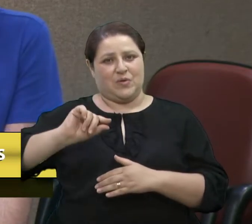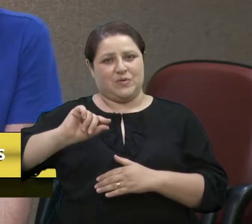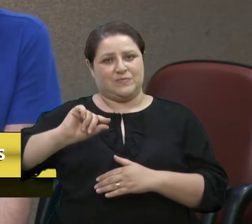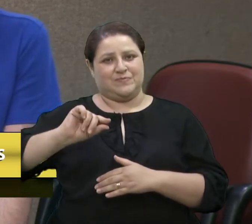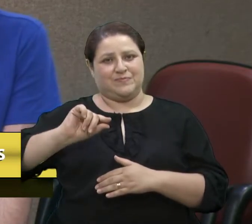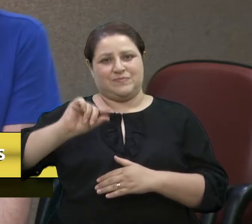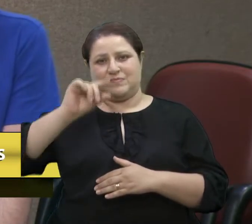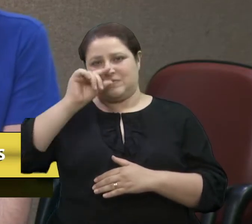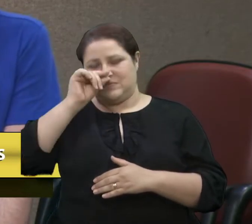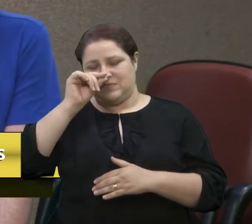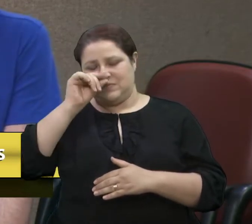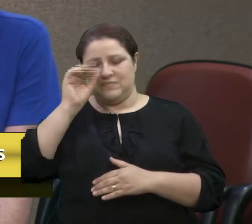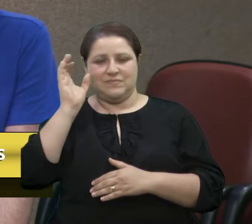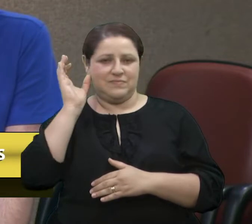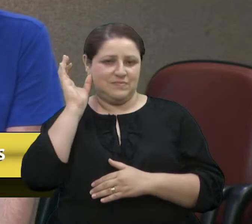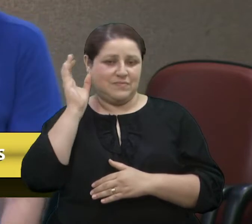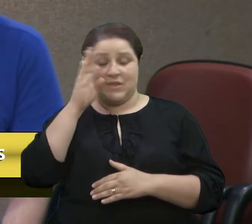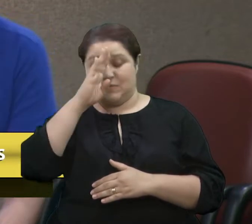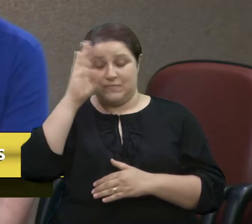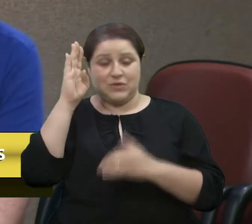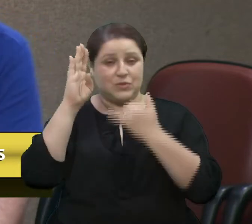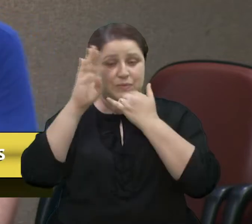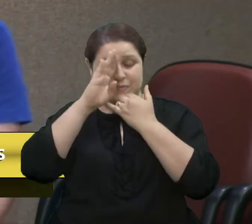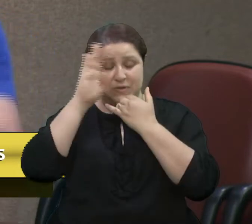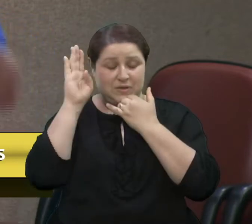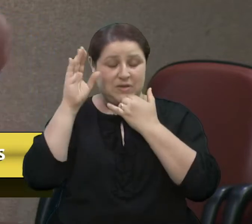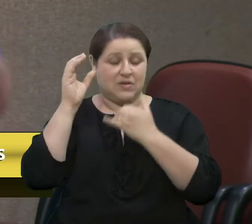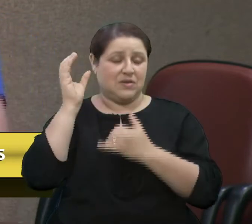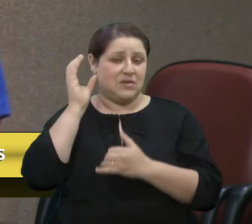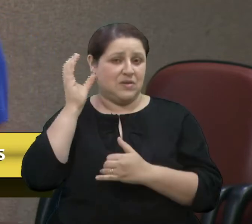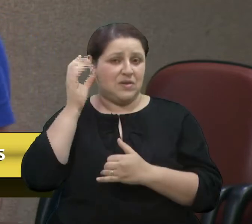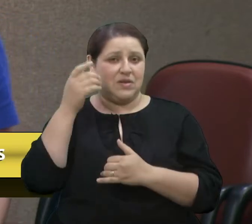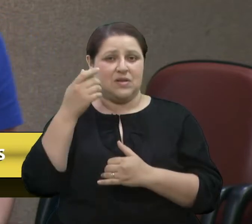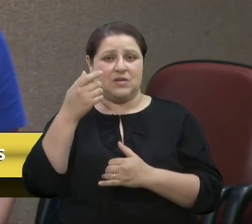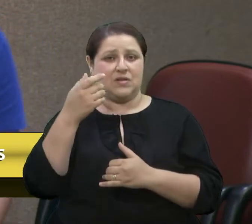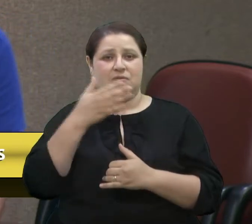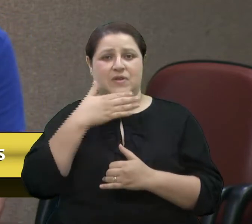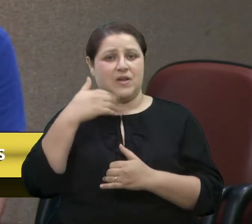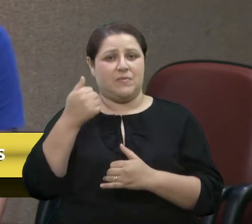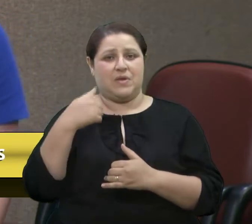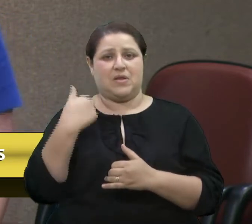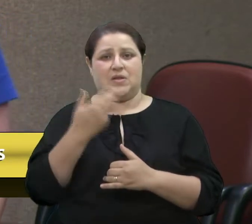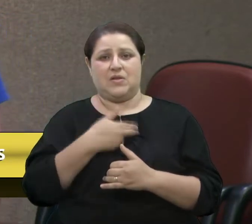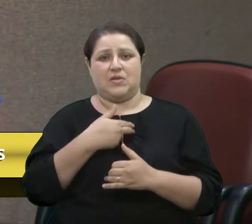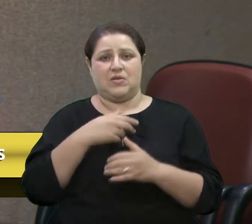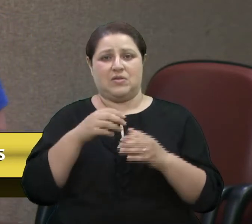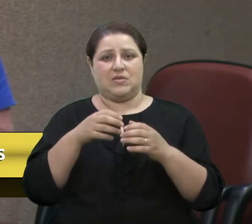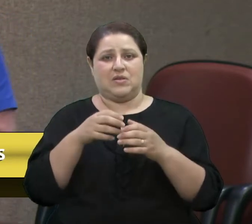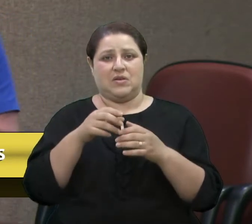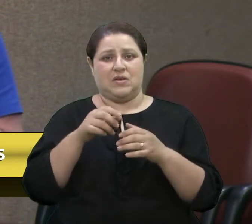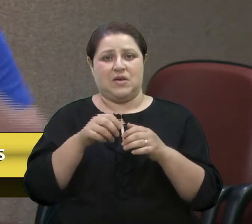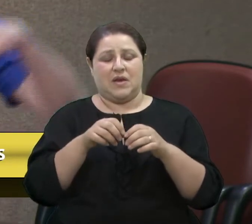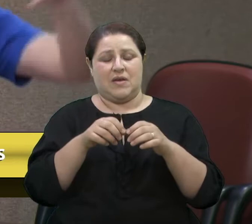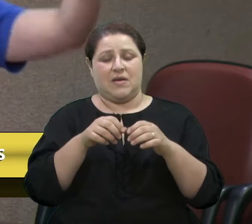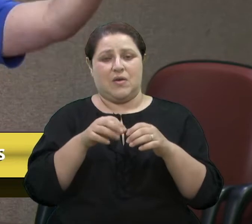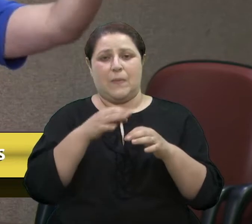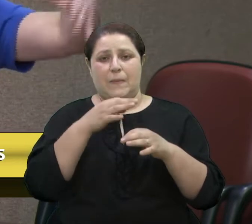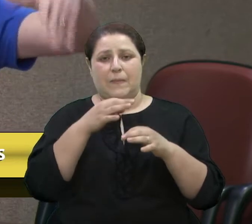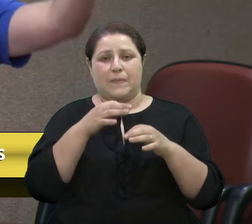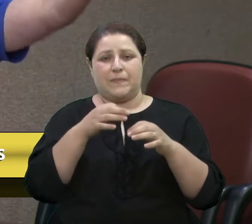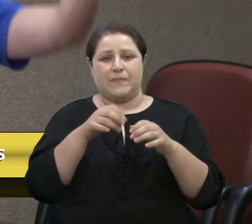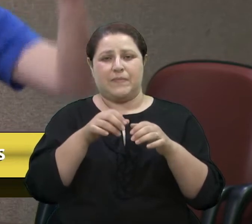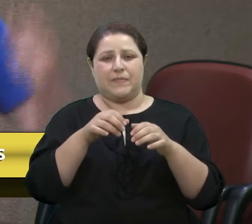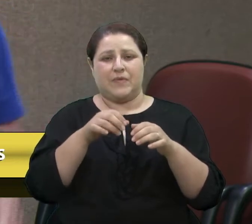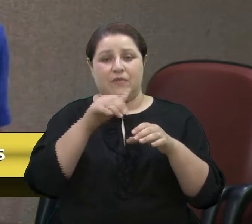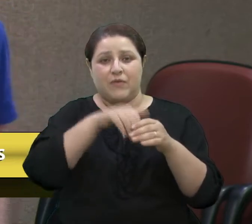pena nós se dissipar. Essa é a minha posição. Para terminar, antes de dar uma parte, vereador Fantinel, quando o vereador Moleque, a quem ele sabe, também